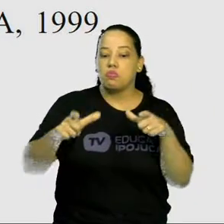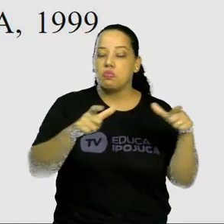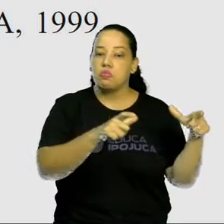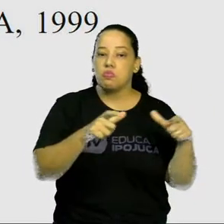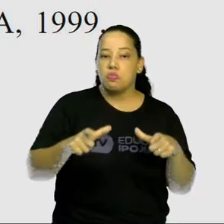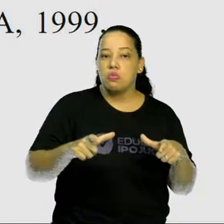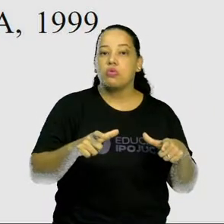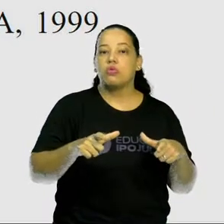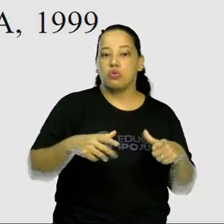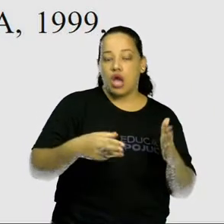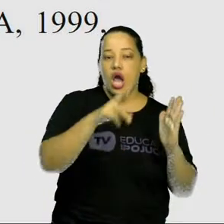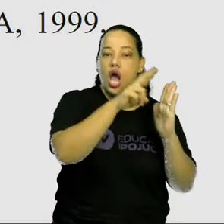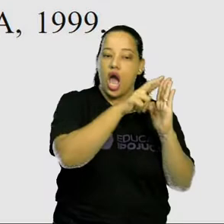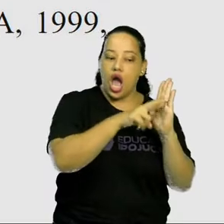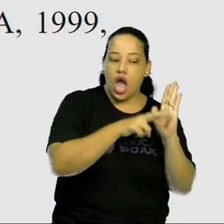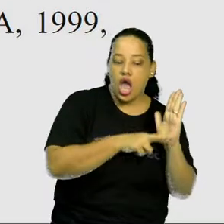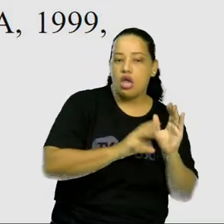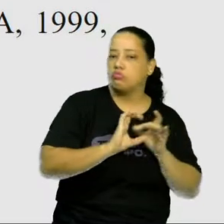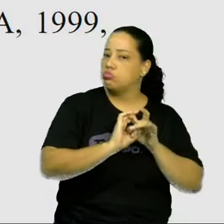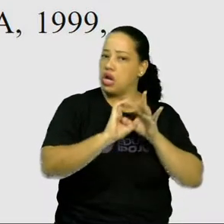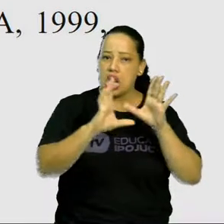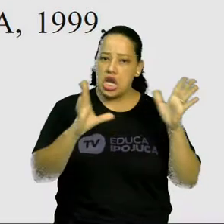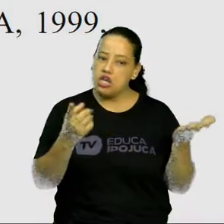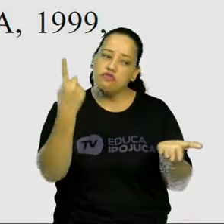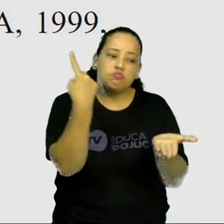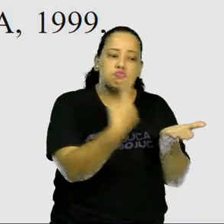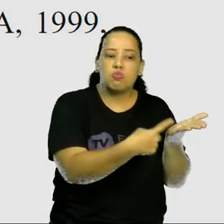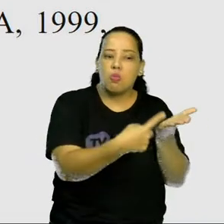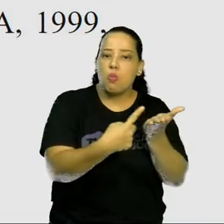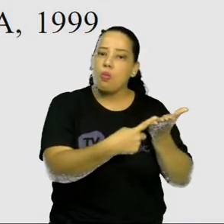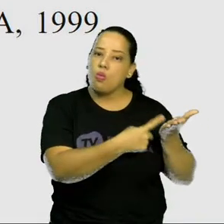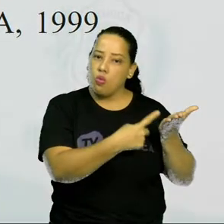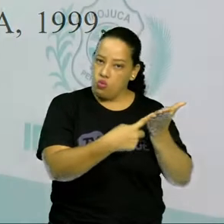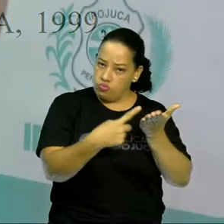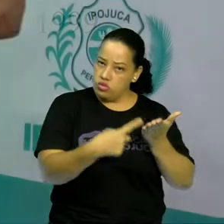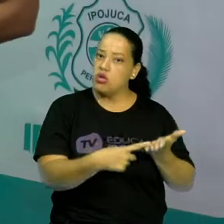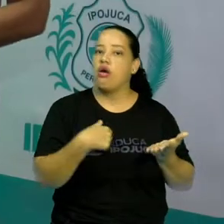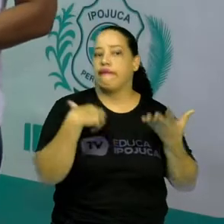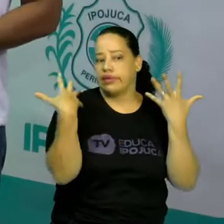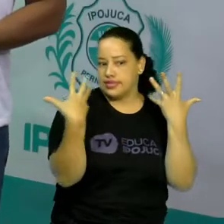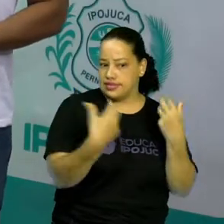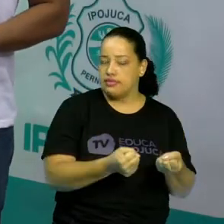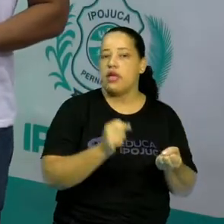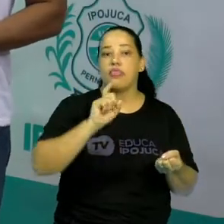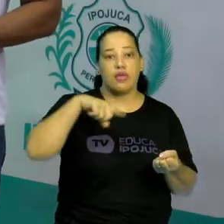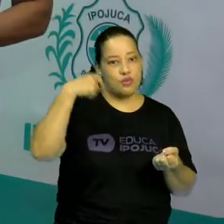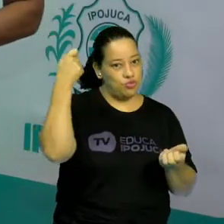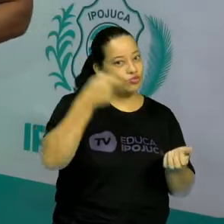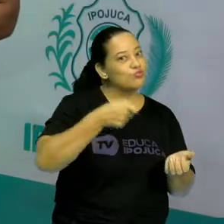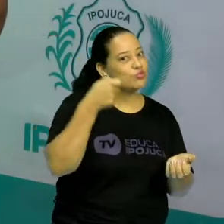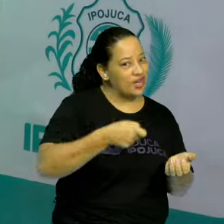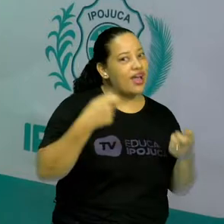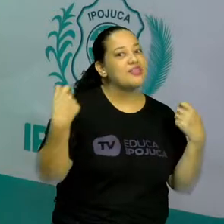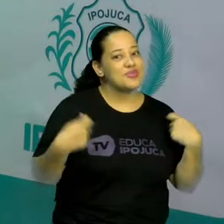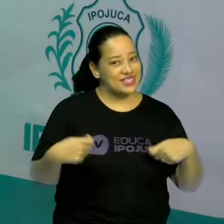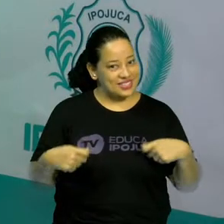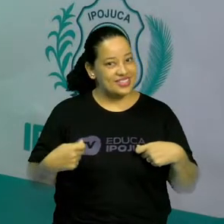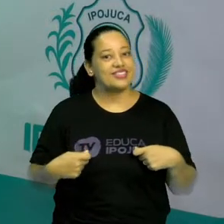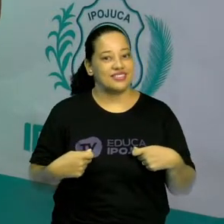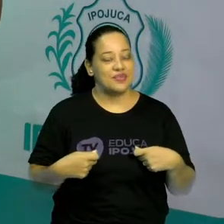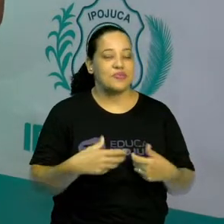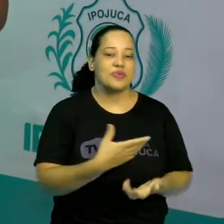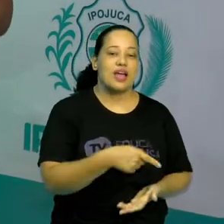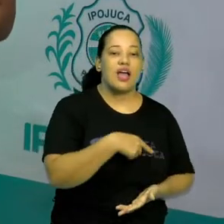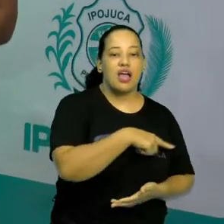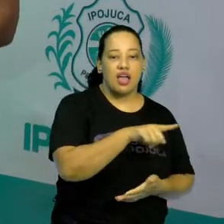segundo regras que são livremente consentidas, mas absolutamente obrigatórias. Ou seja, essas